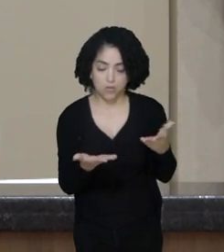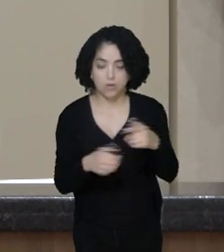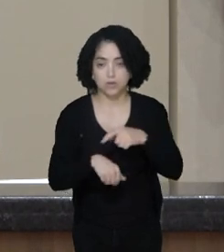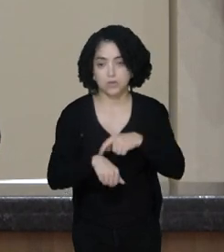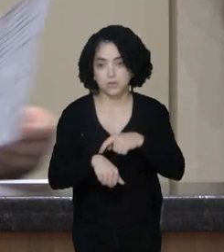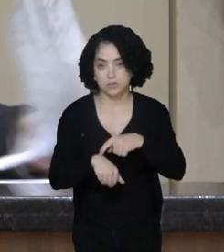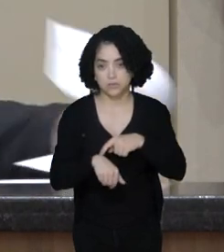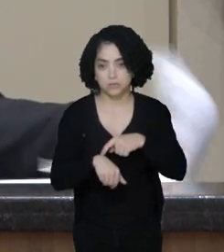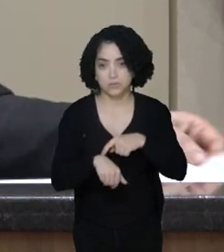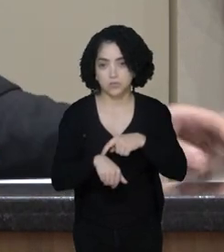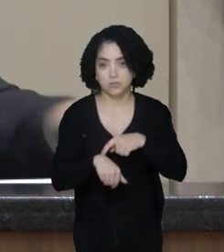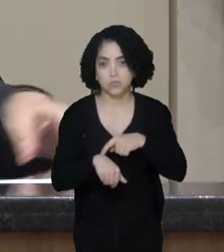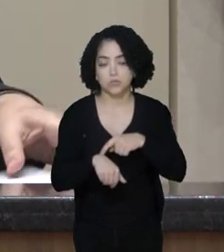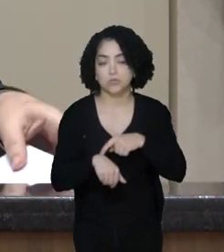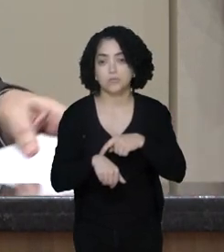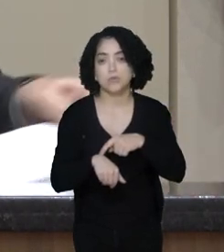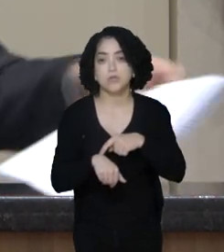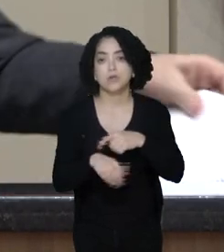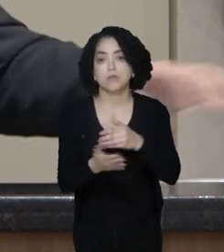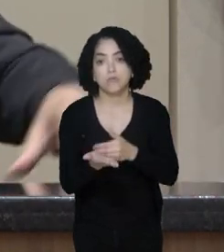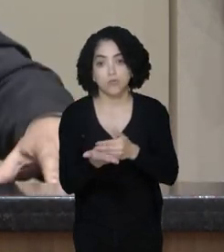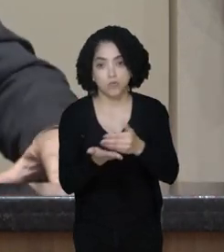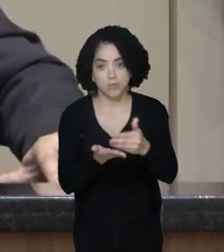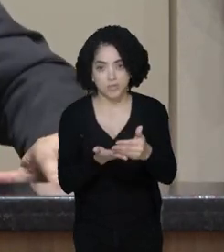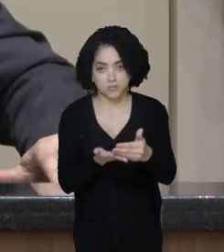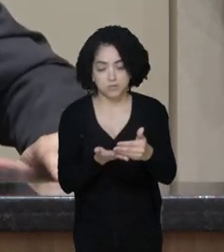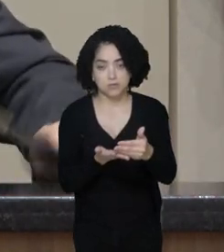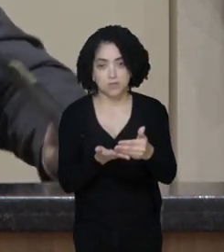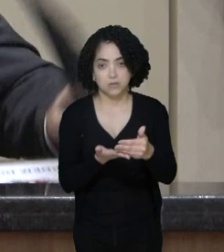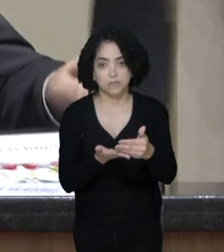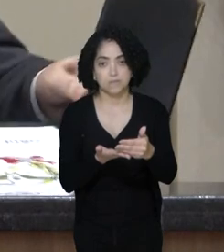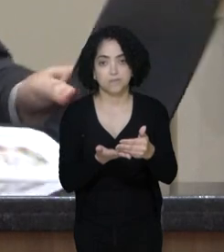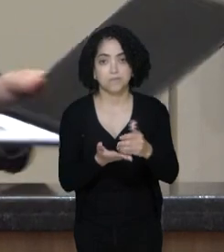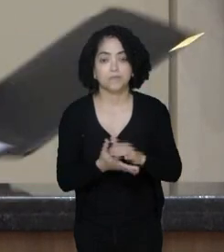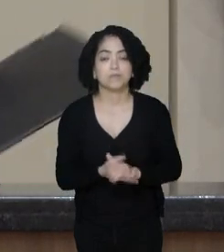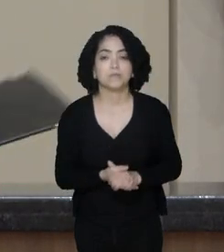espaço, eu passo para o grande expediente, havendo